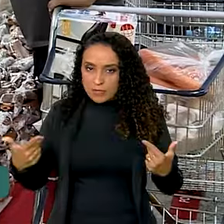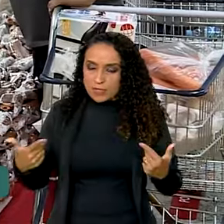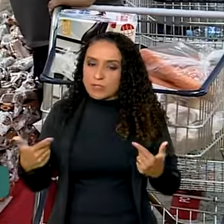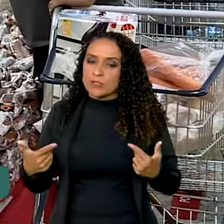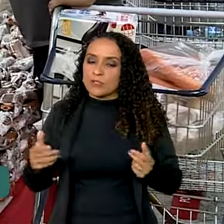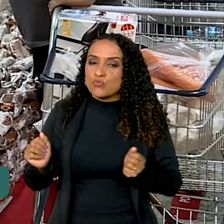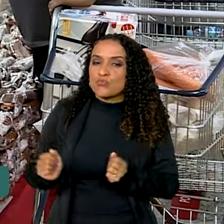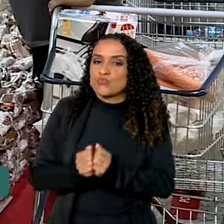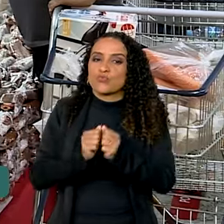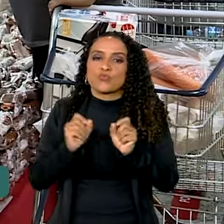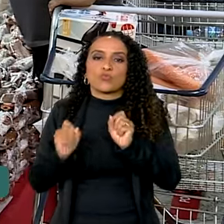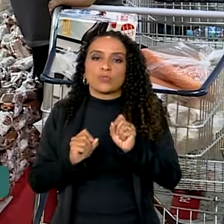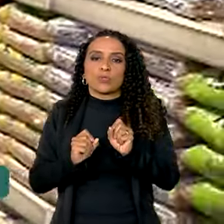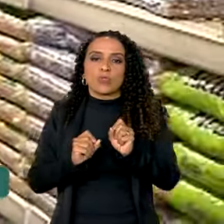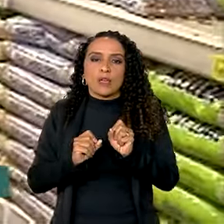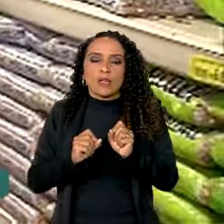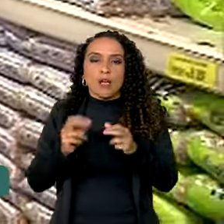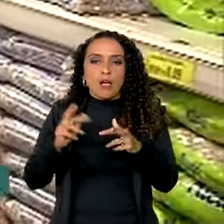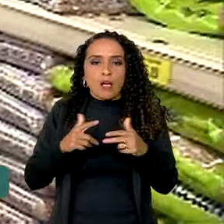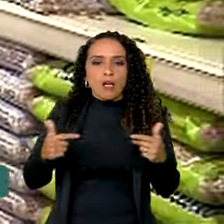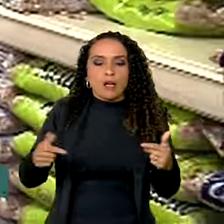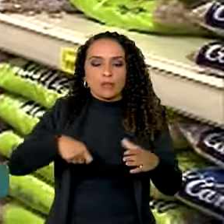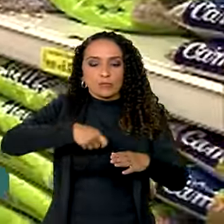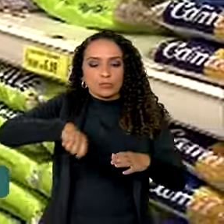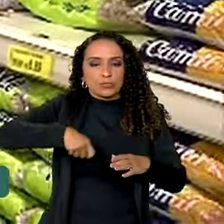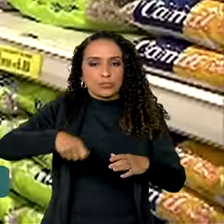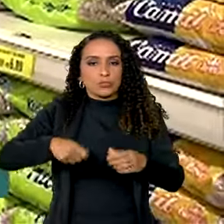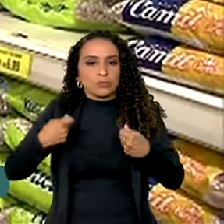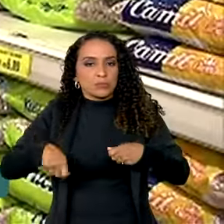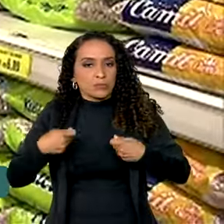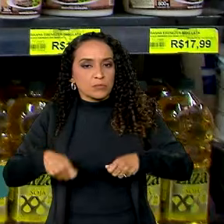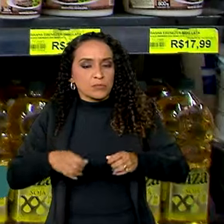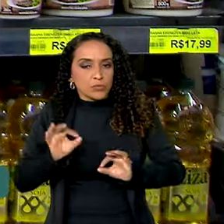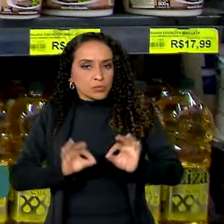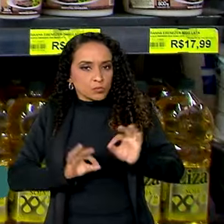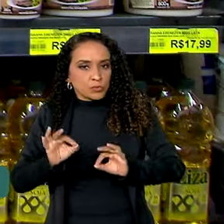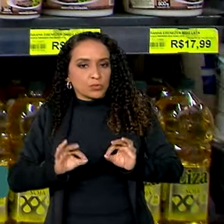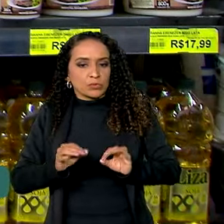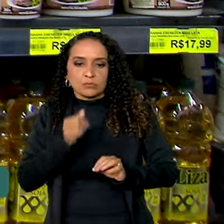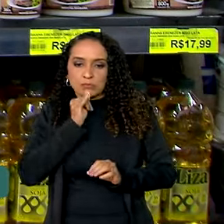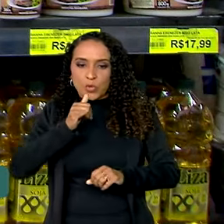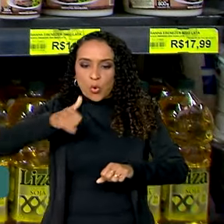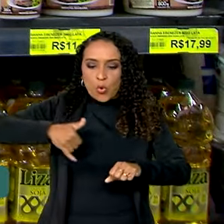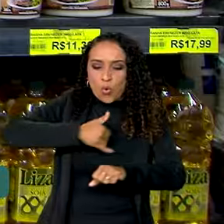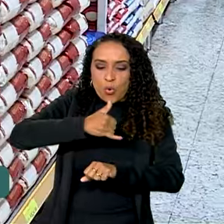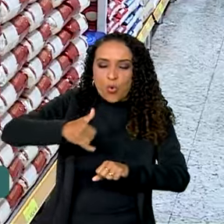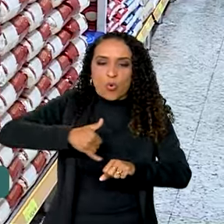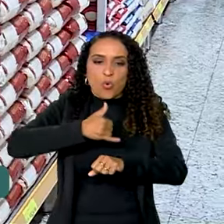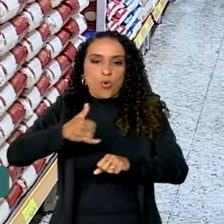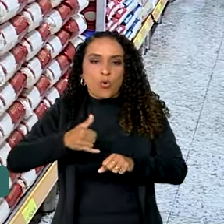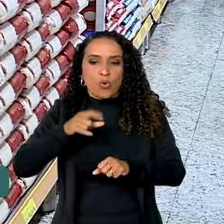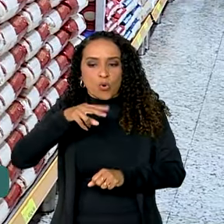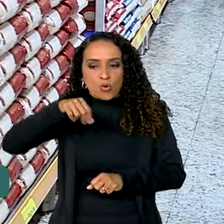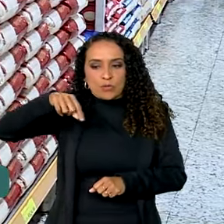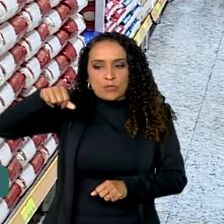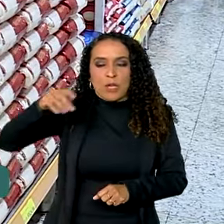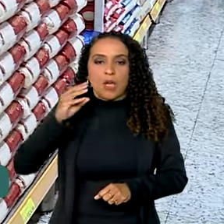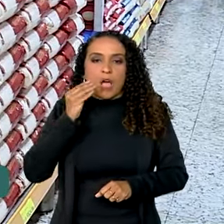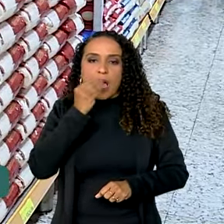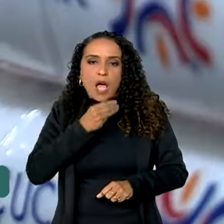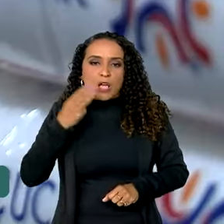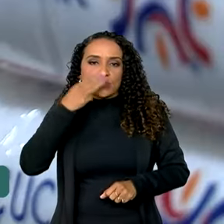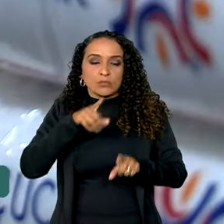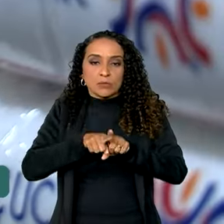juntamente com os ingredientes culinários necessários no preparo, como óleos, gorduras, sal e açúcar,